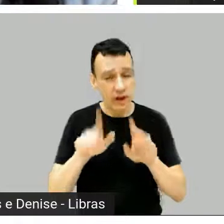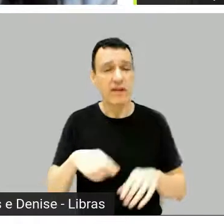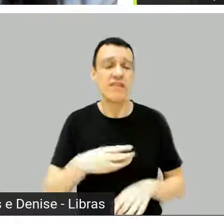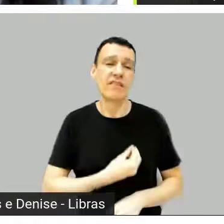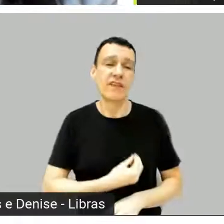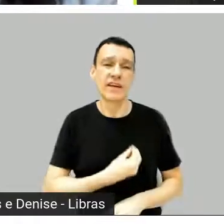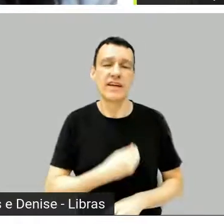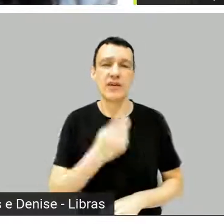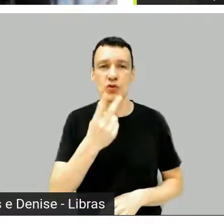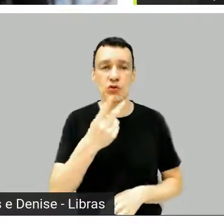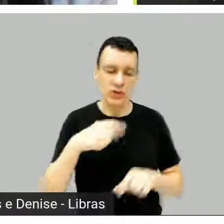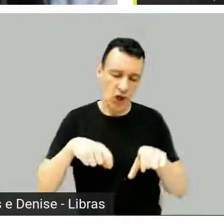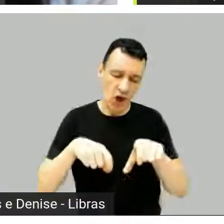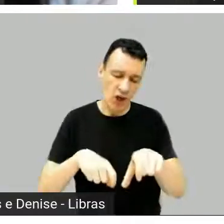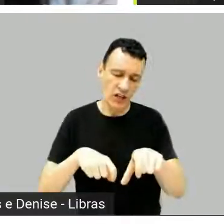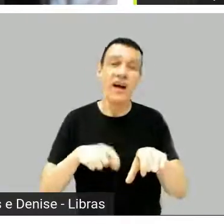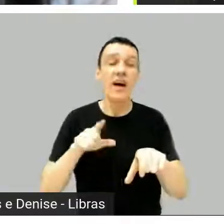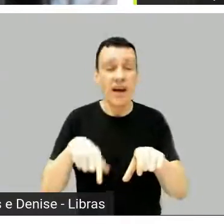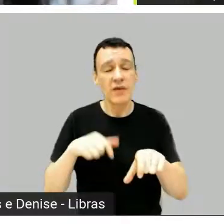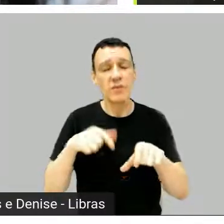era a história de uma motogirl